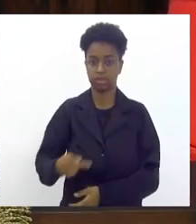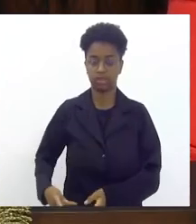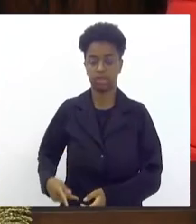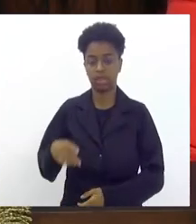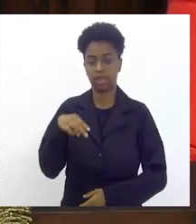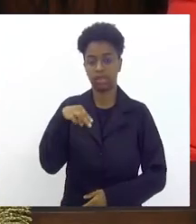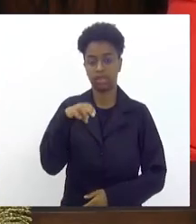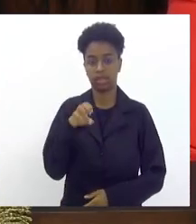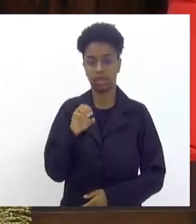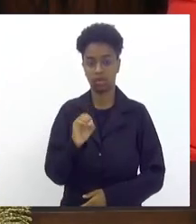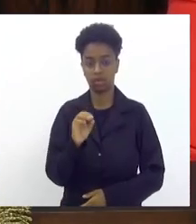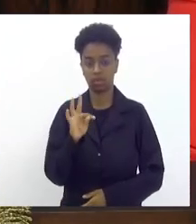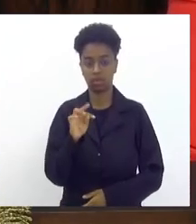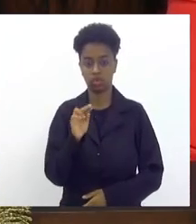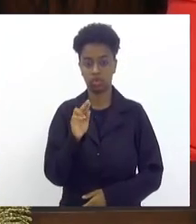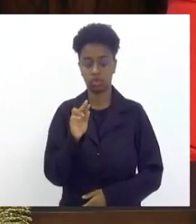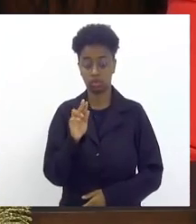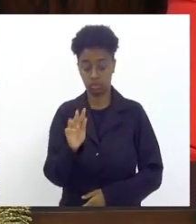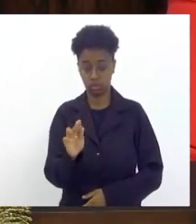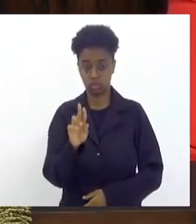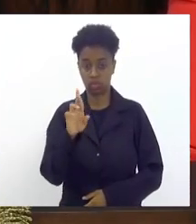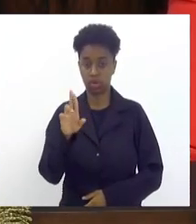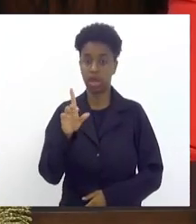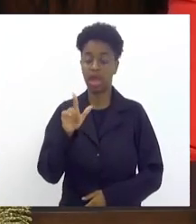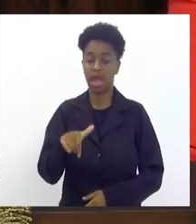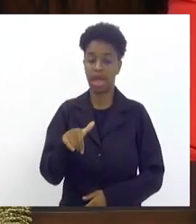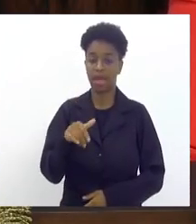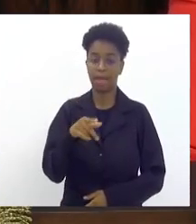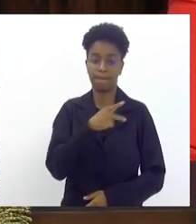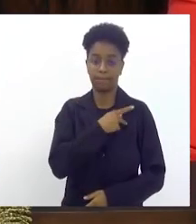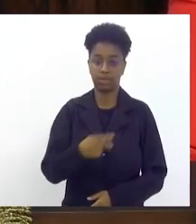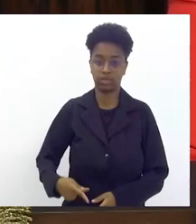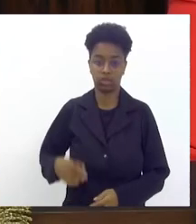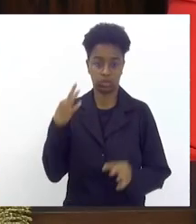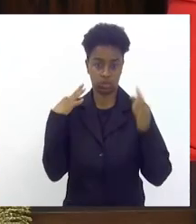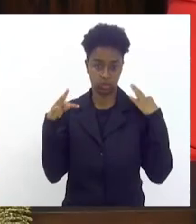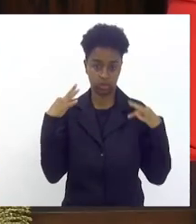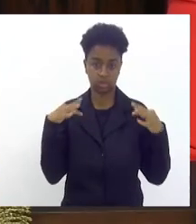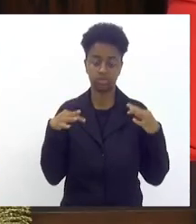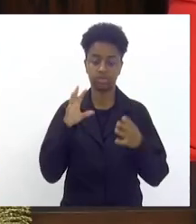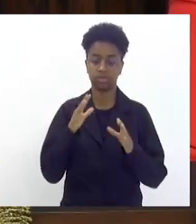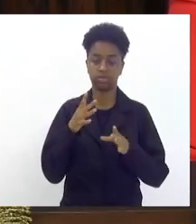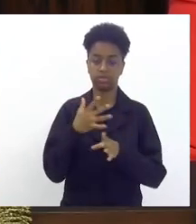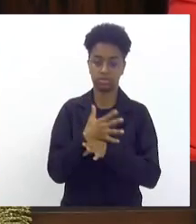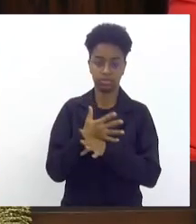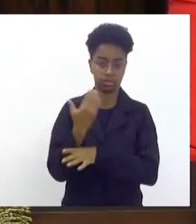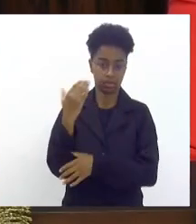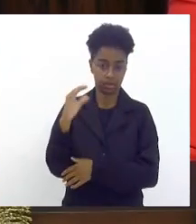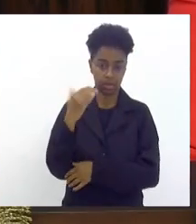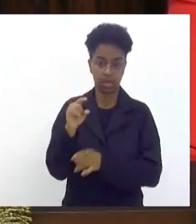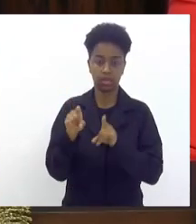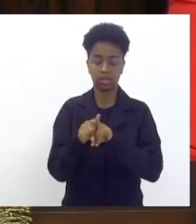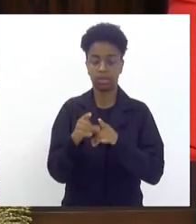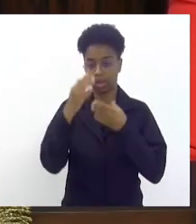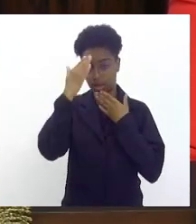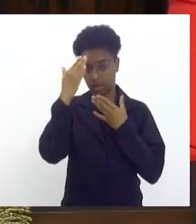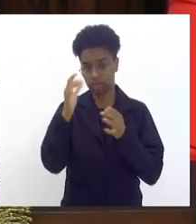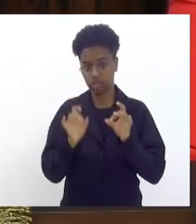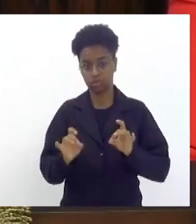o André Bento que é a empresa de turismo do município de Interói eu quero aqui fazer esse agradecimento especial a todos os secretários